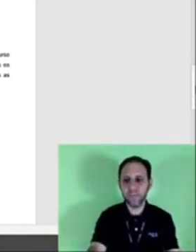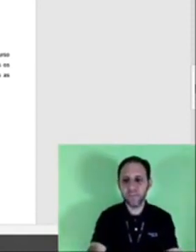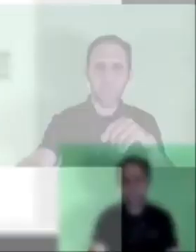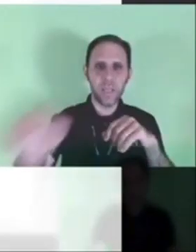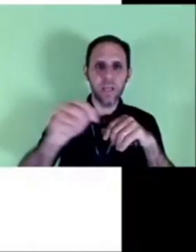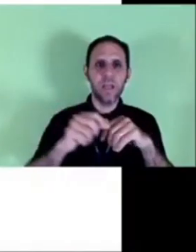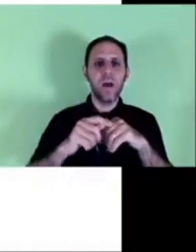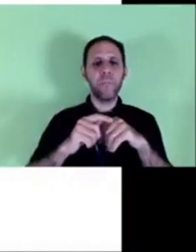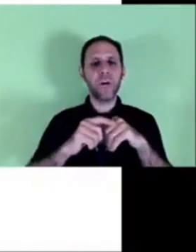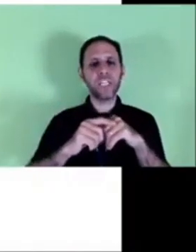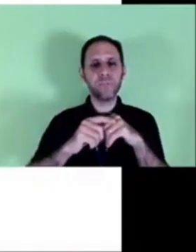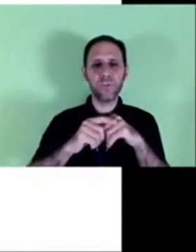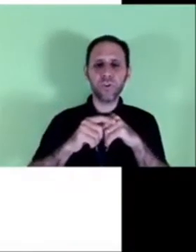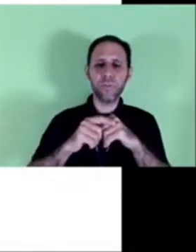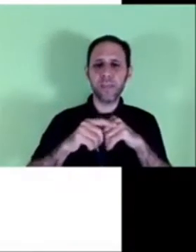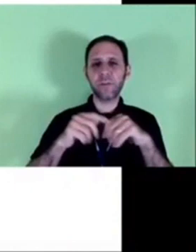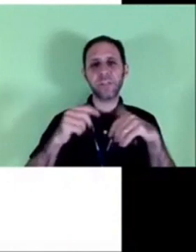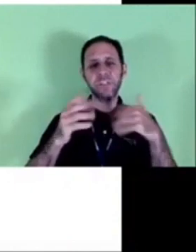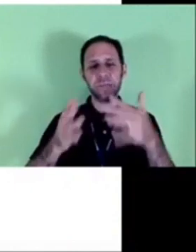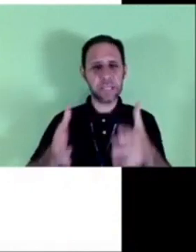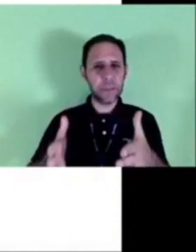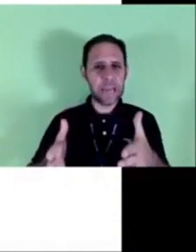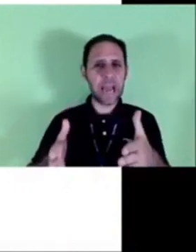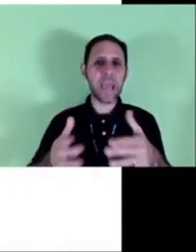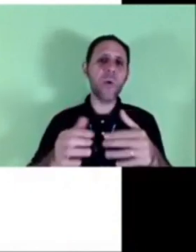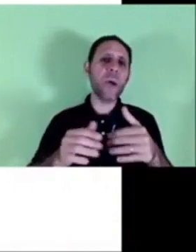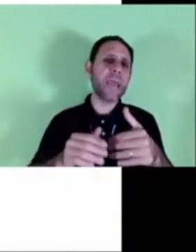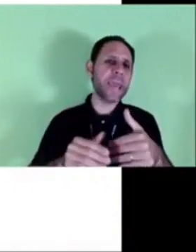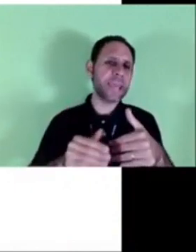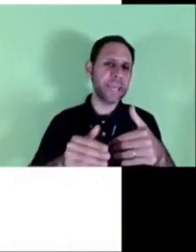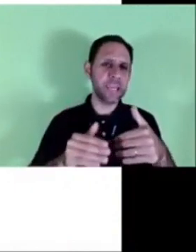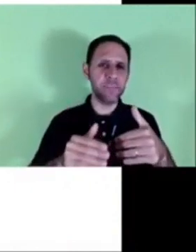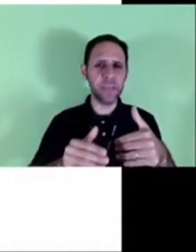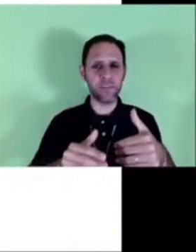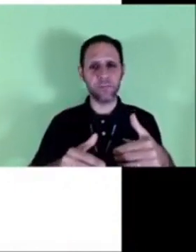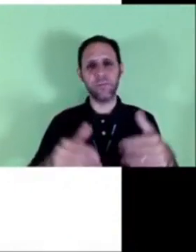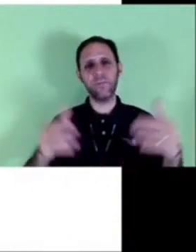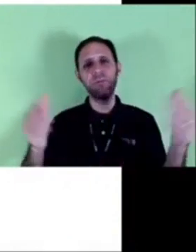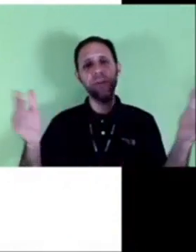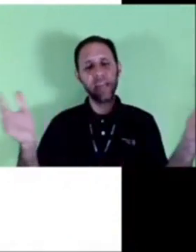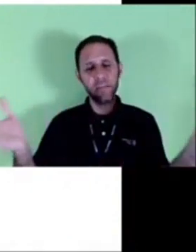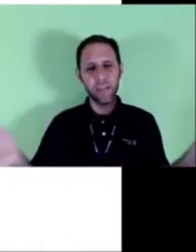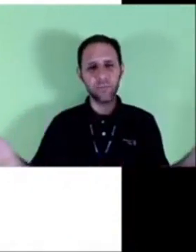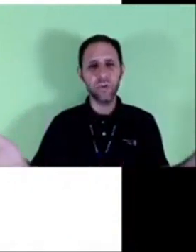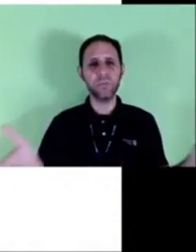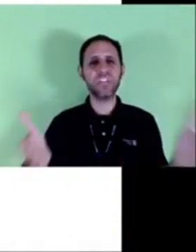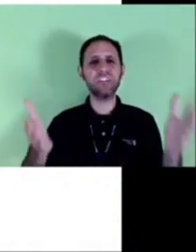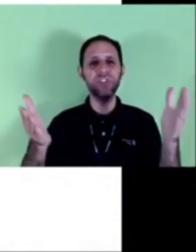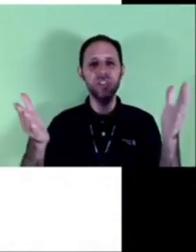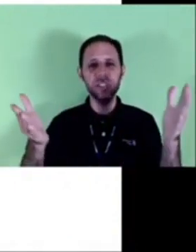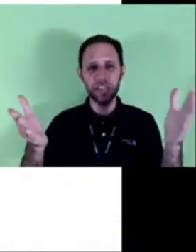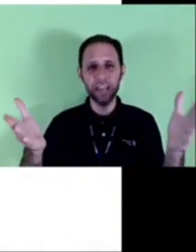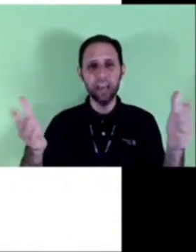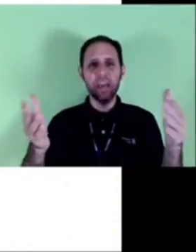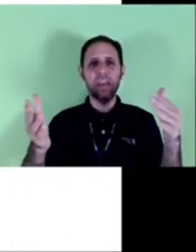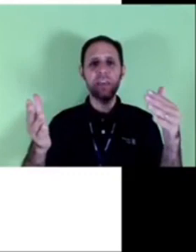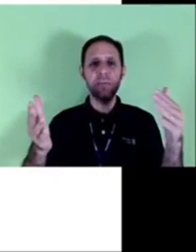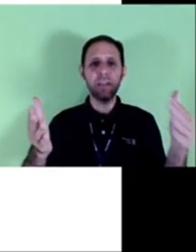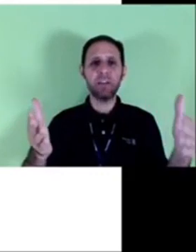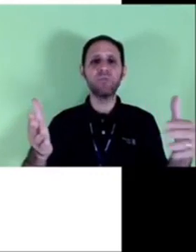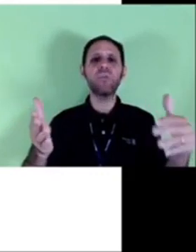documento próximo documento que a gente vai trabalhar é o requerimento o requerimento o nome já diz